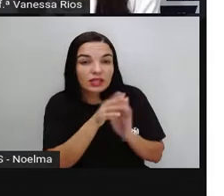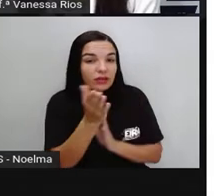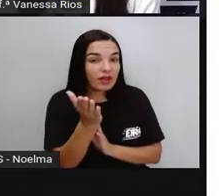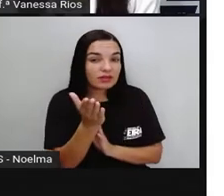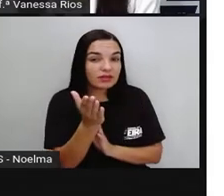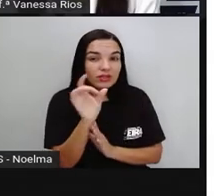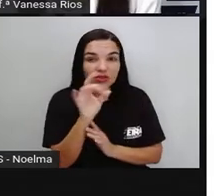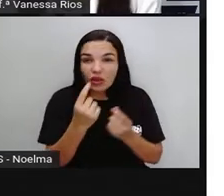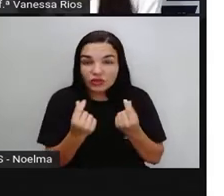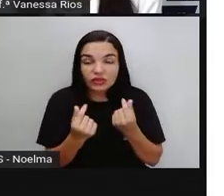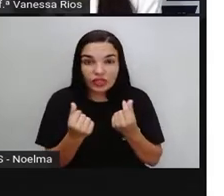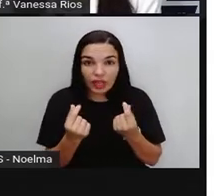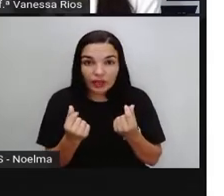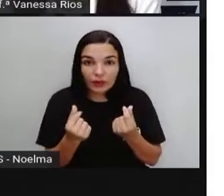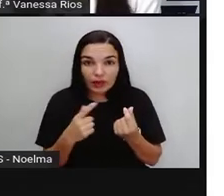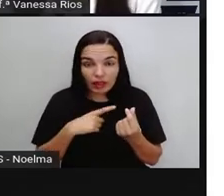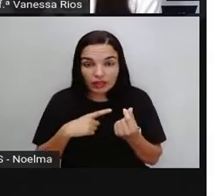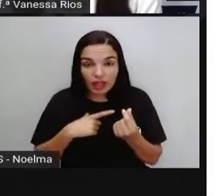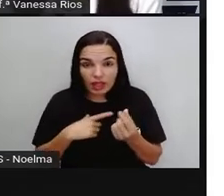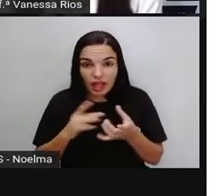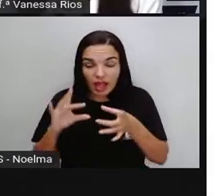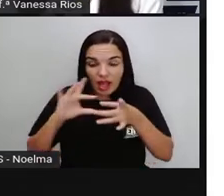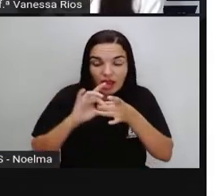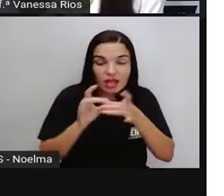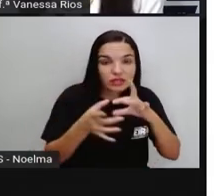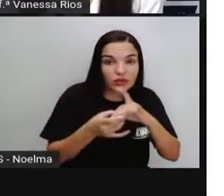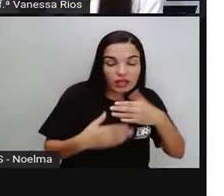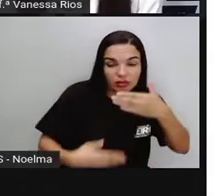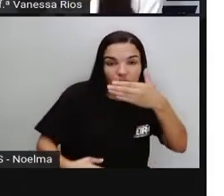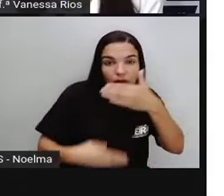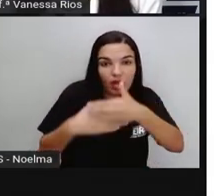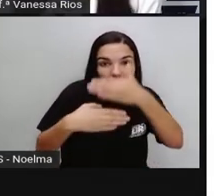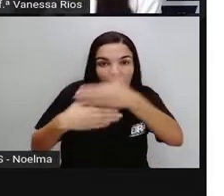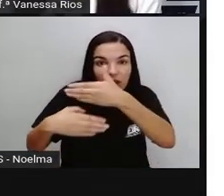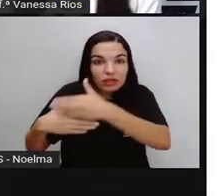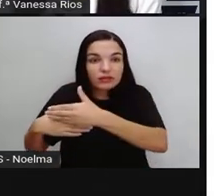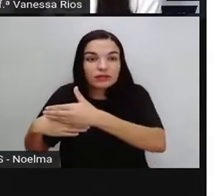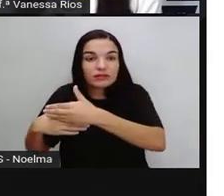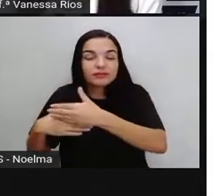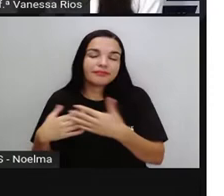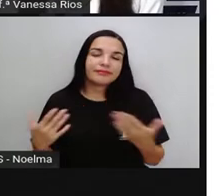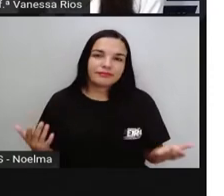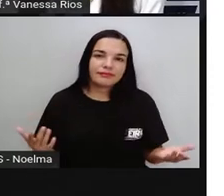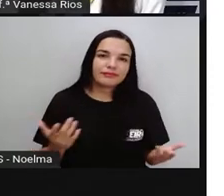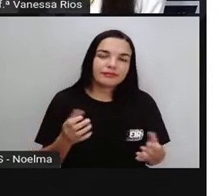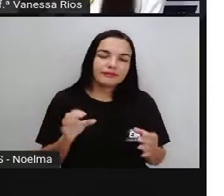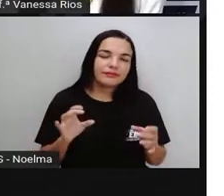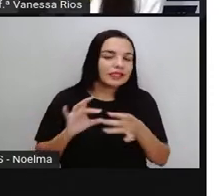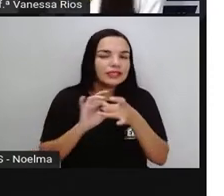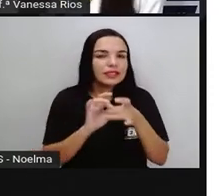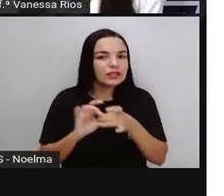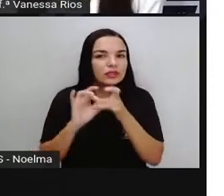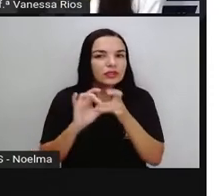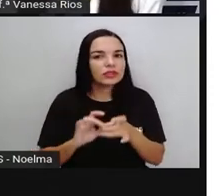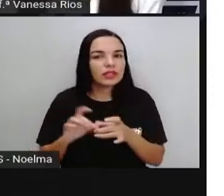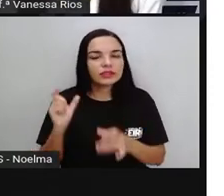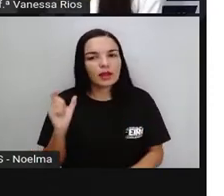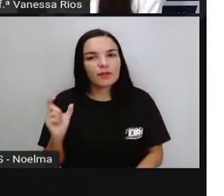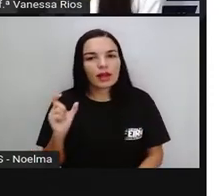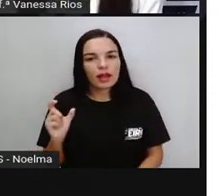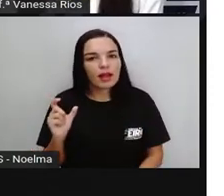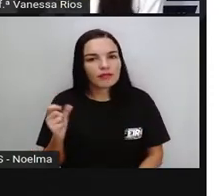econômicos que podem estar aí agregados, que podem estar associados à palavra